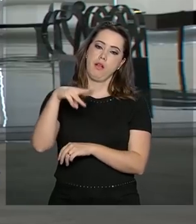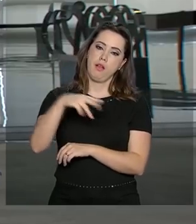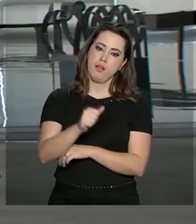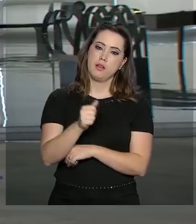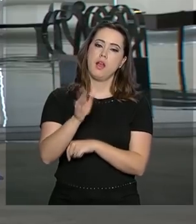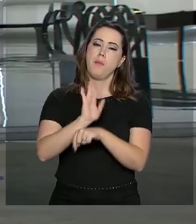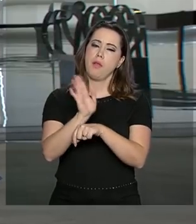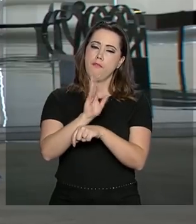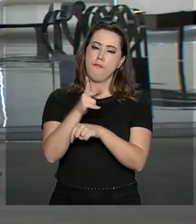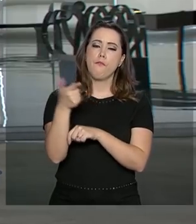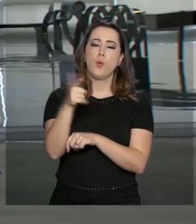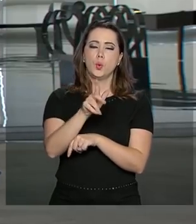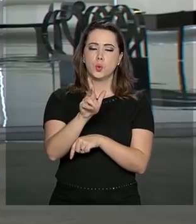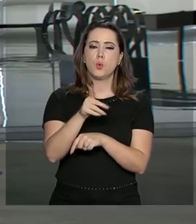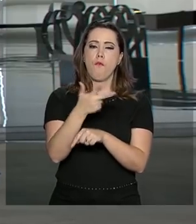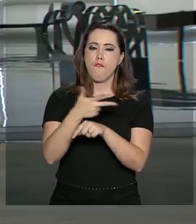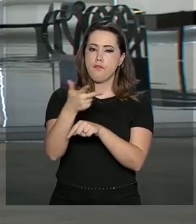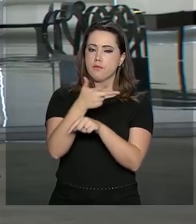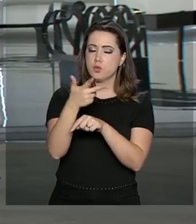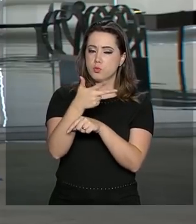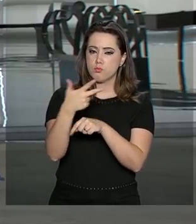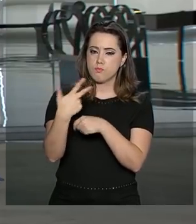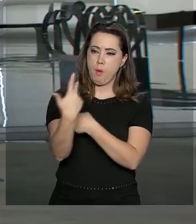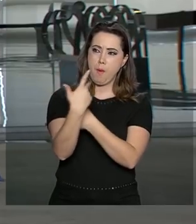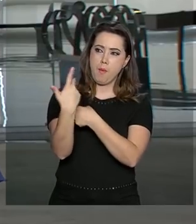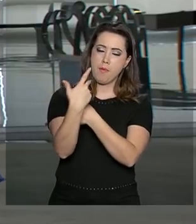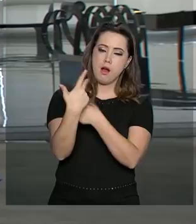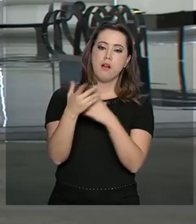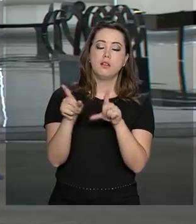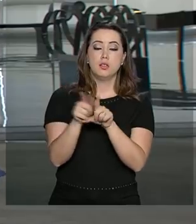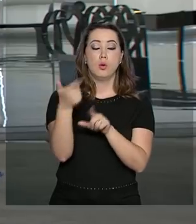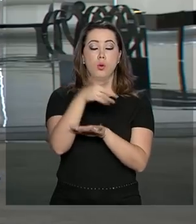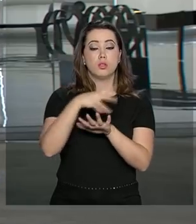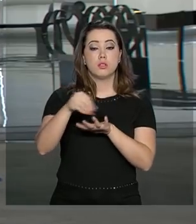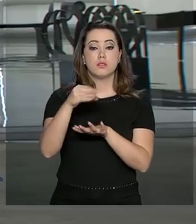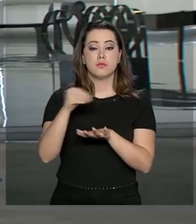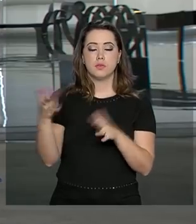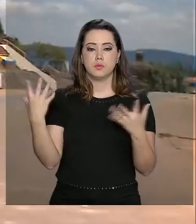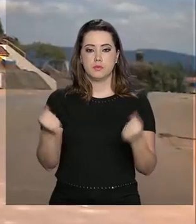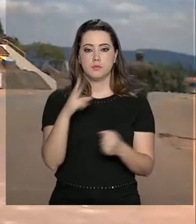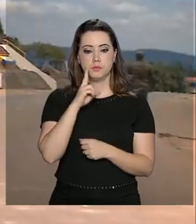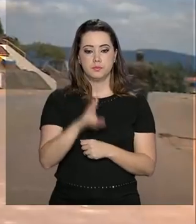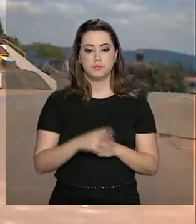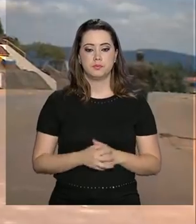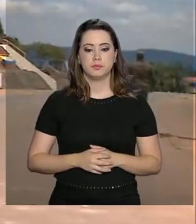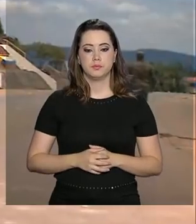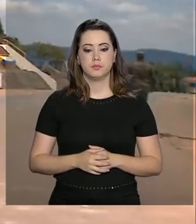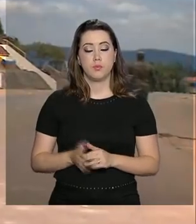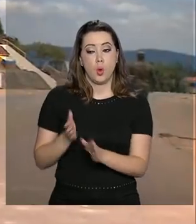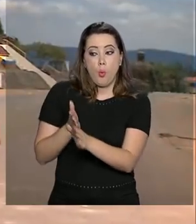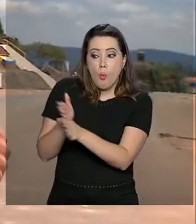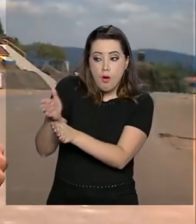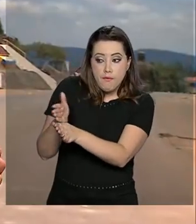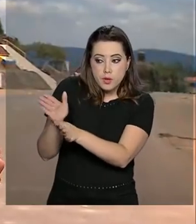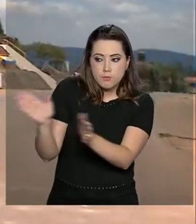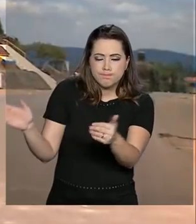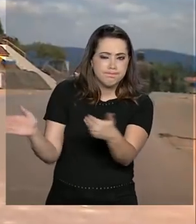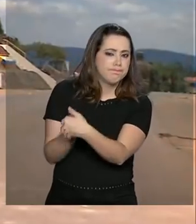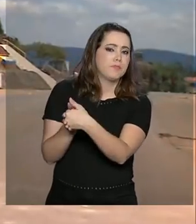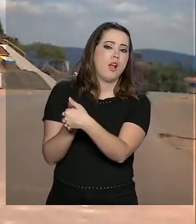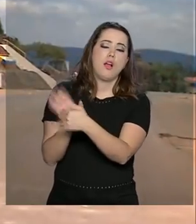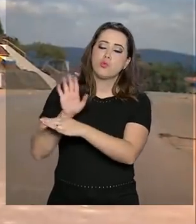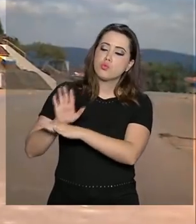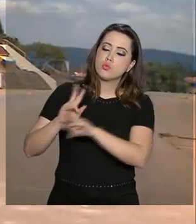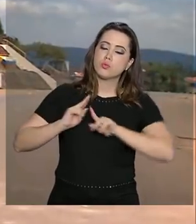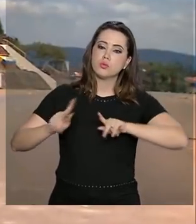gravou agora há pouco um vídeo trazendo outras informações. Vamos ver. Com a fronteira venezuelana fechada, a